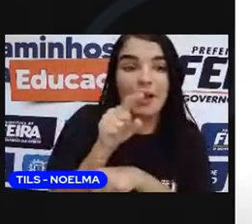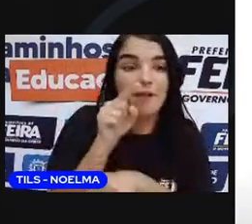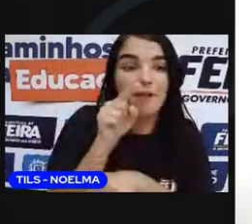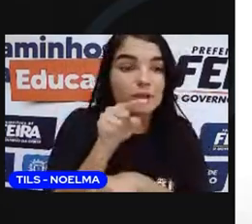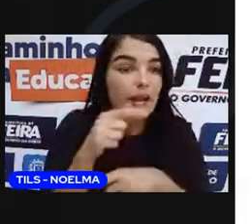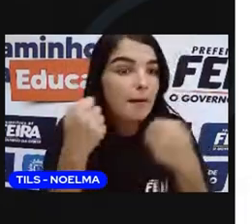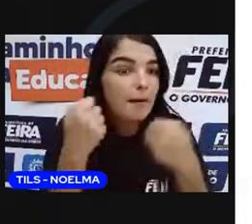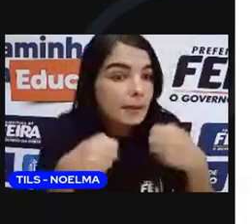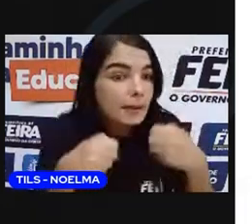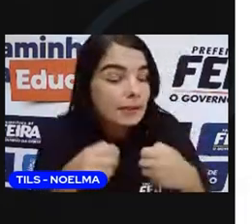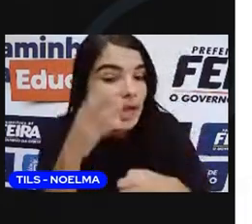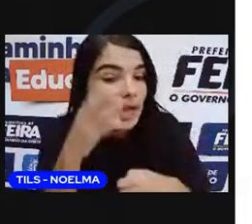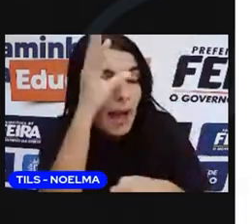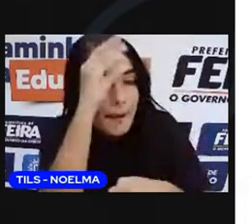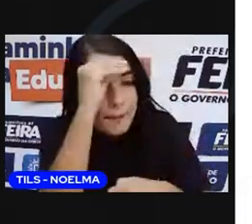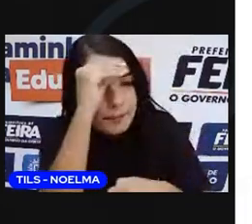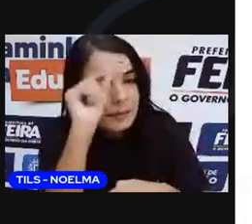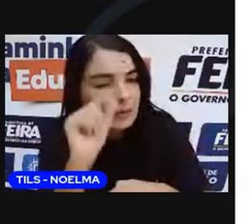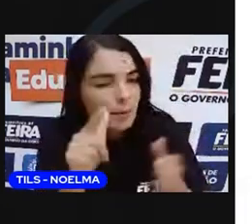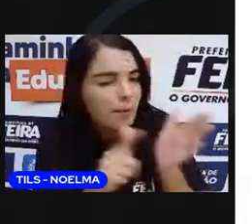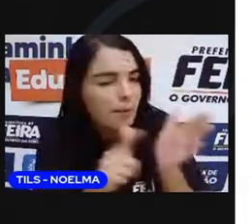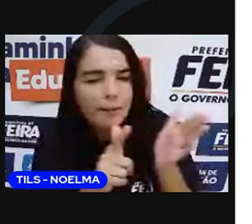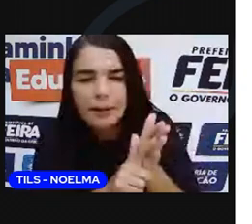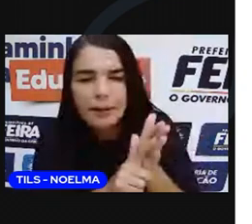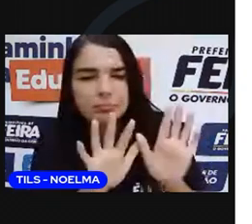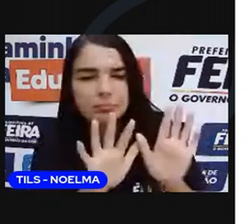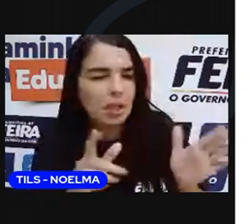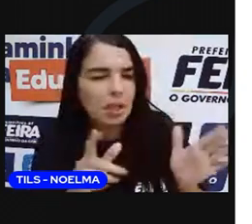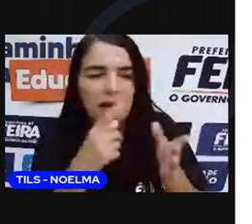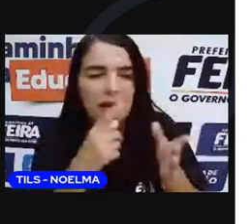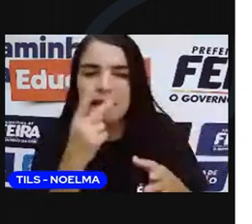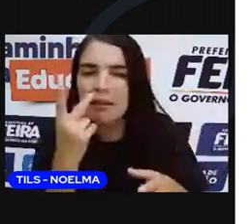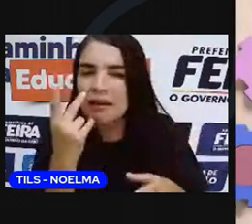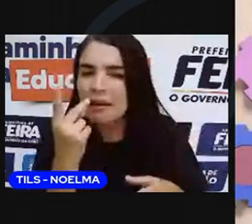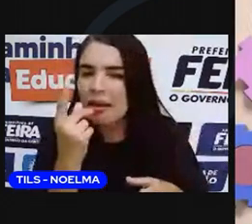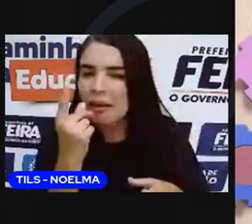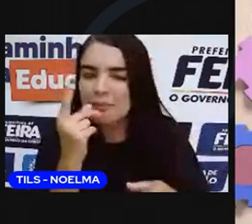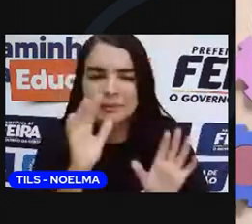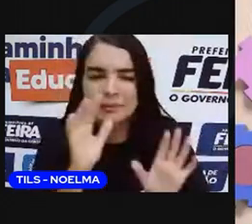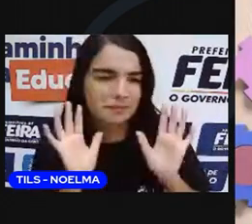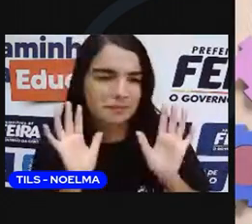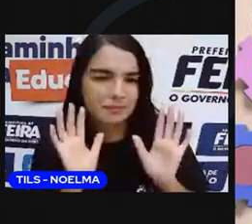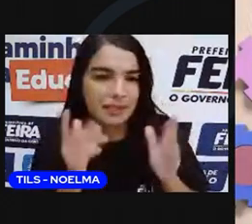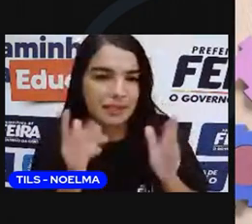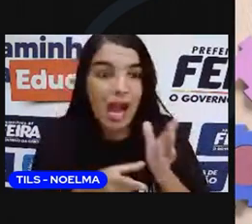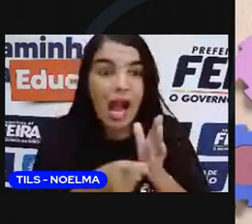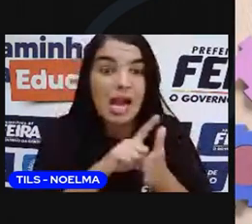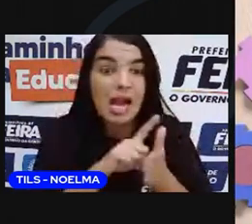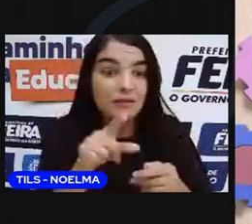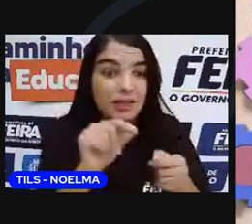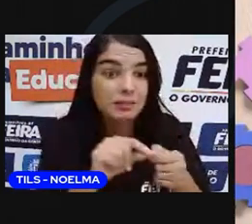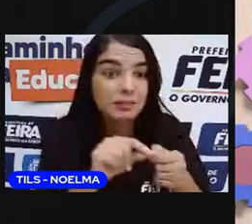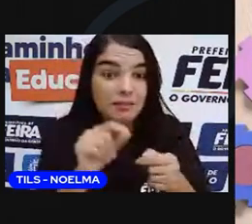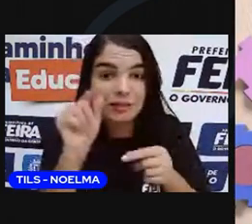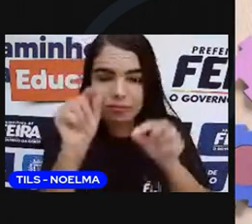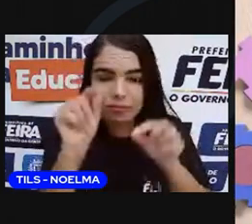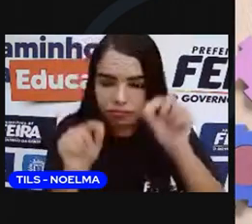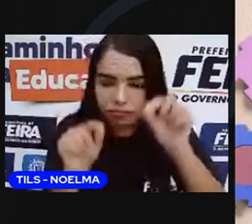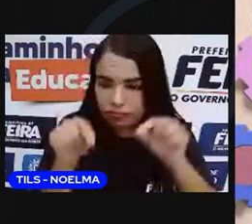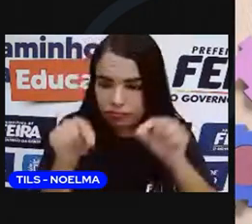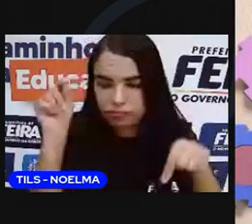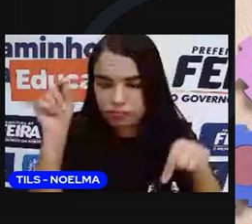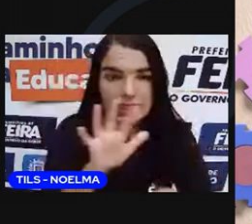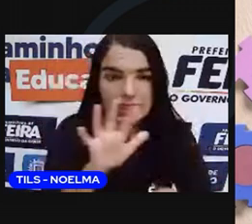precisar apenas de uma folha de papel e um lápis. Antes de iniciar o jogo, você vai traçar 5